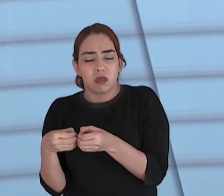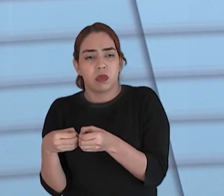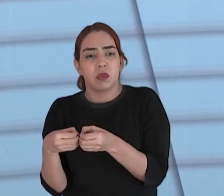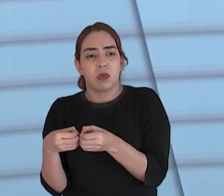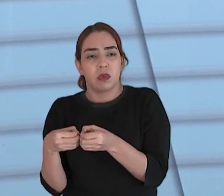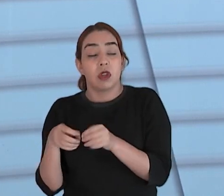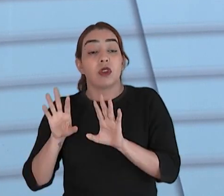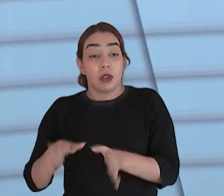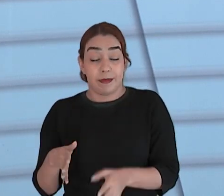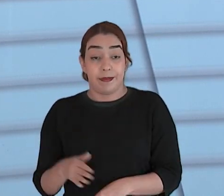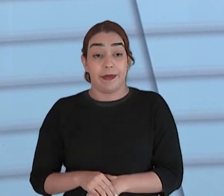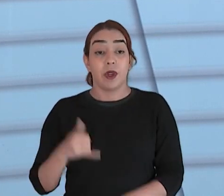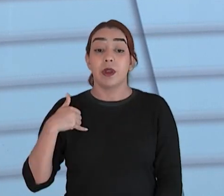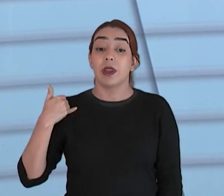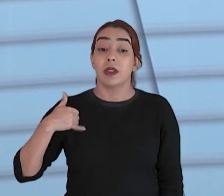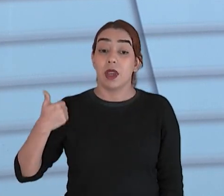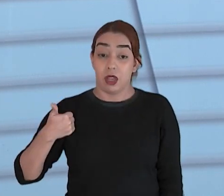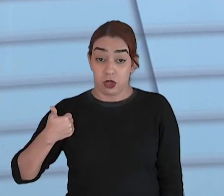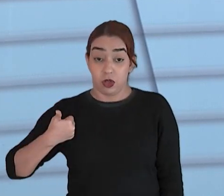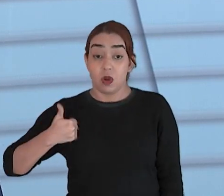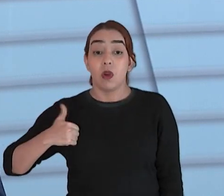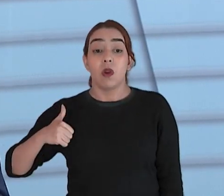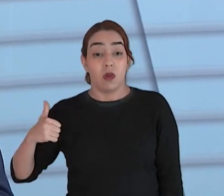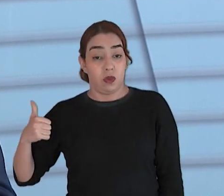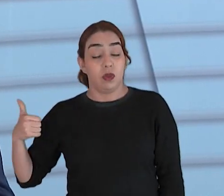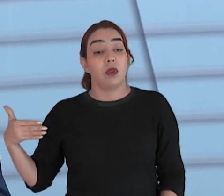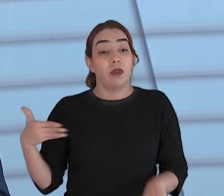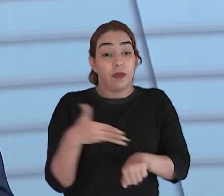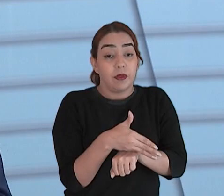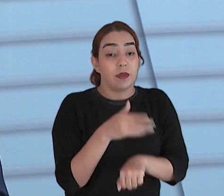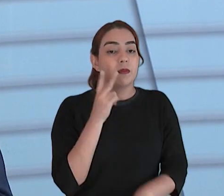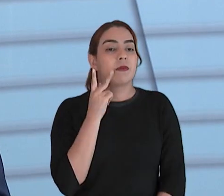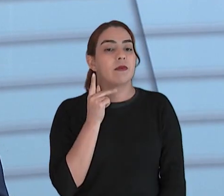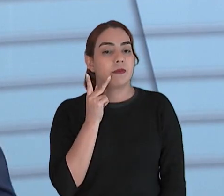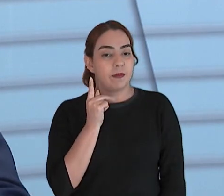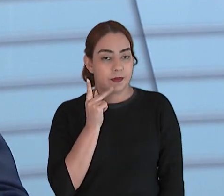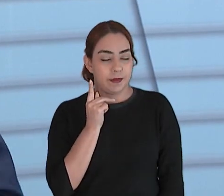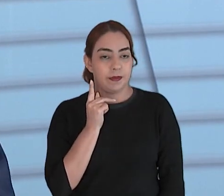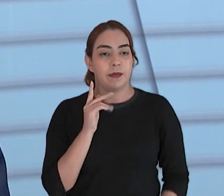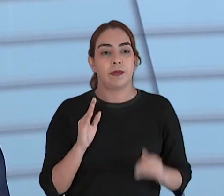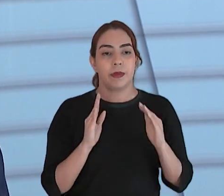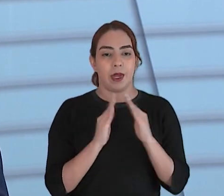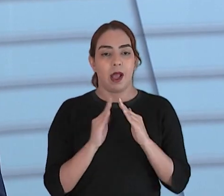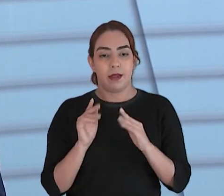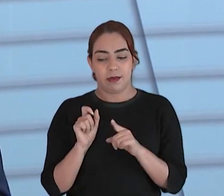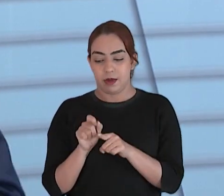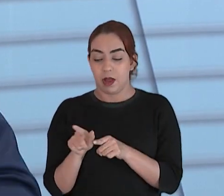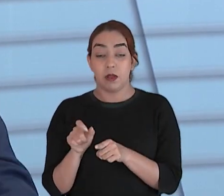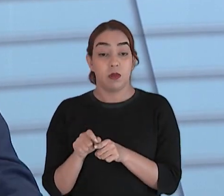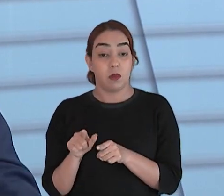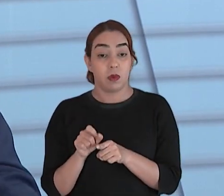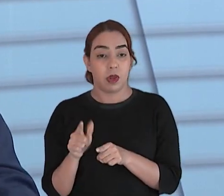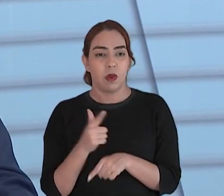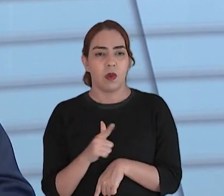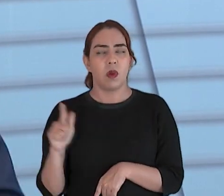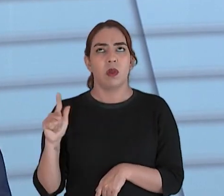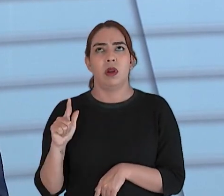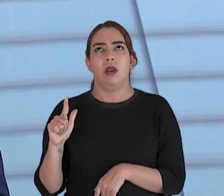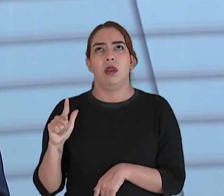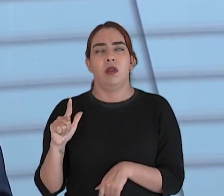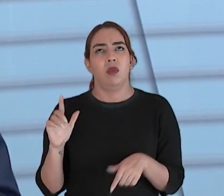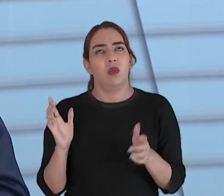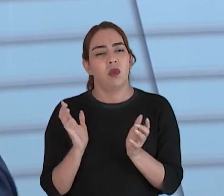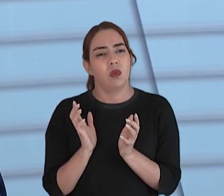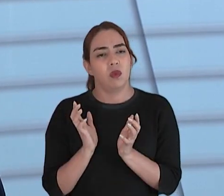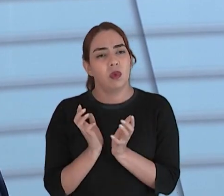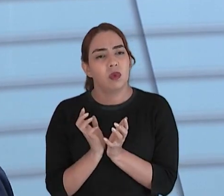aqui em Fortaleza, com 11 anos de idade, não morando no Parque Santa Rosa, porque a gente morava de aluguel, mas eu morei no Corro de Esperança, morei no